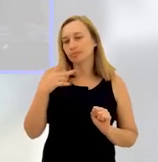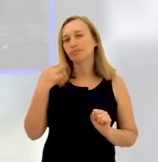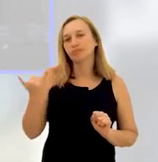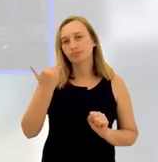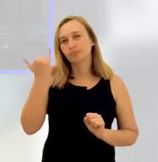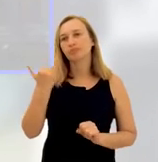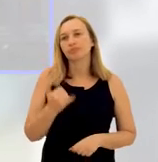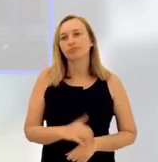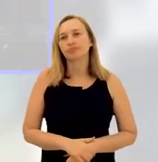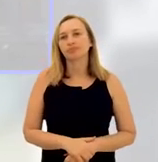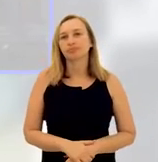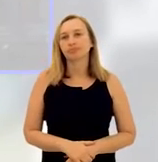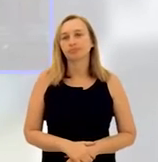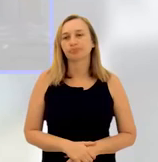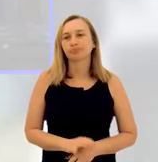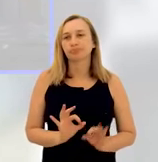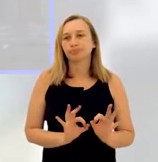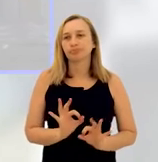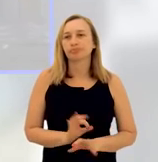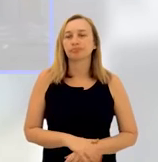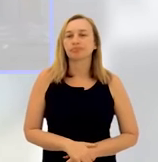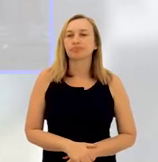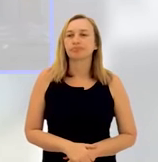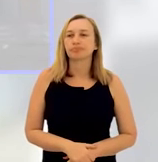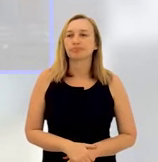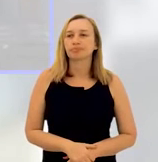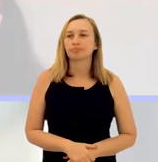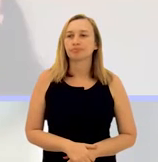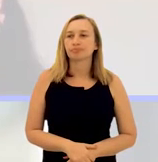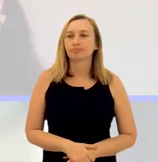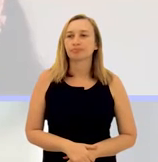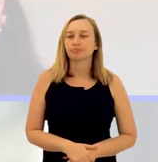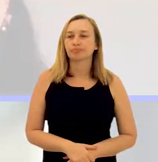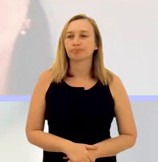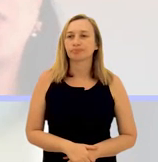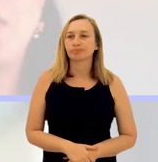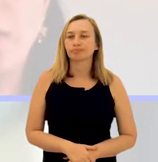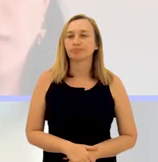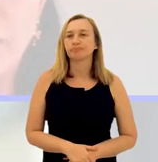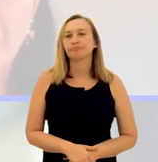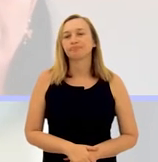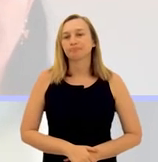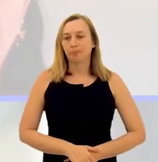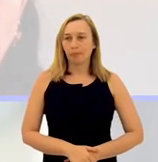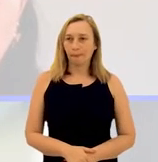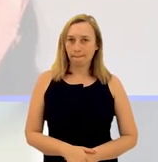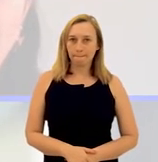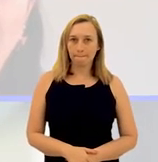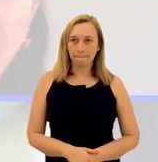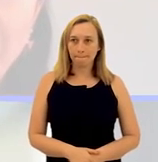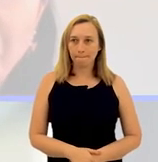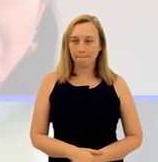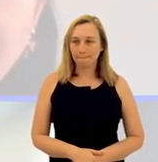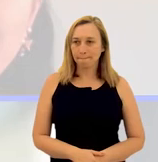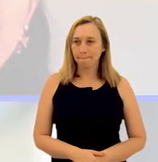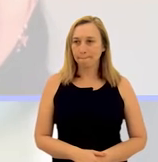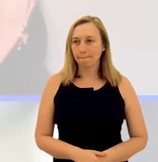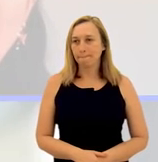enfatizar a importância desse projeto. Então, é claro que